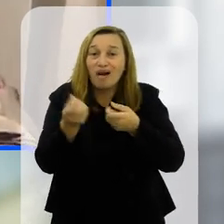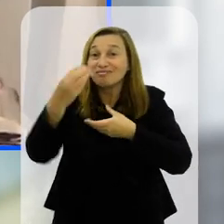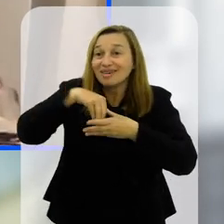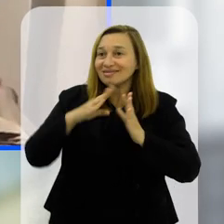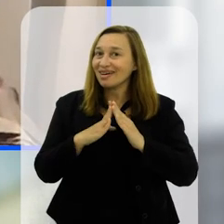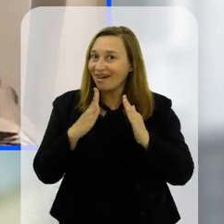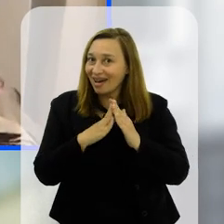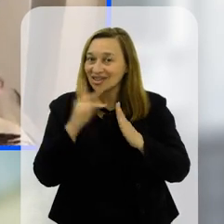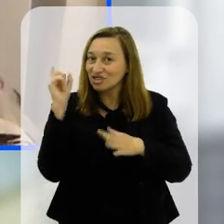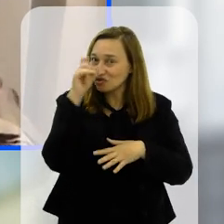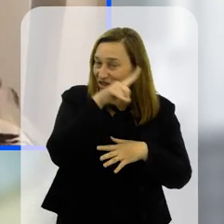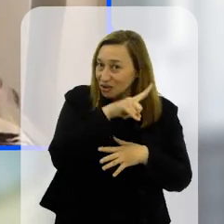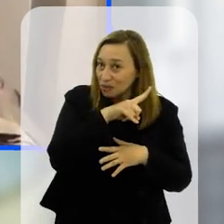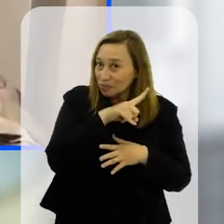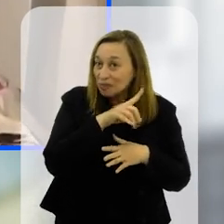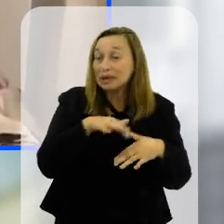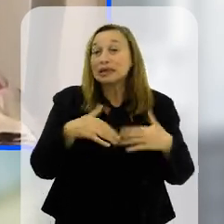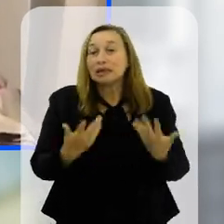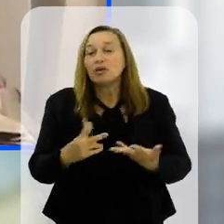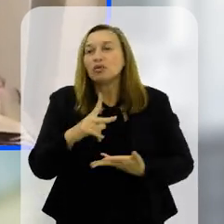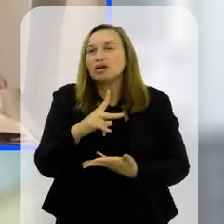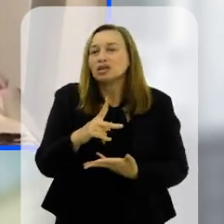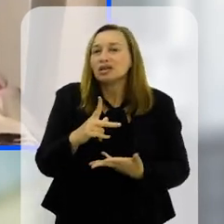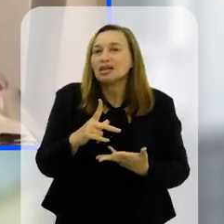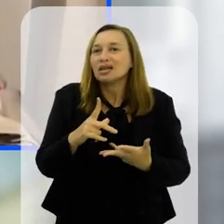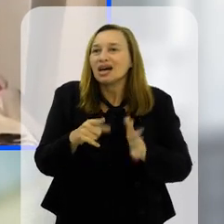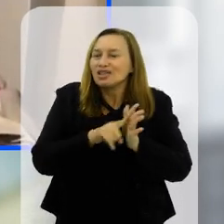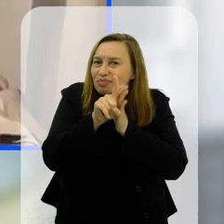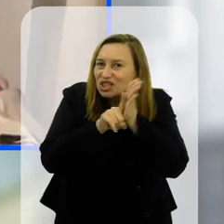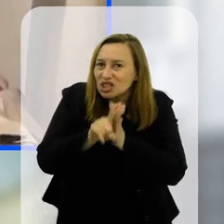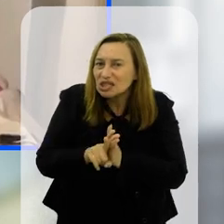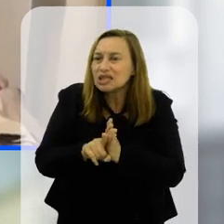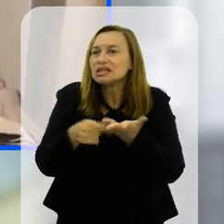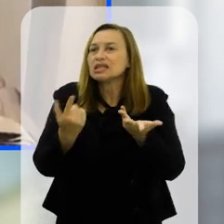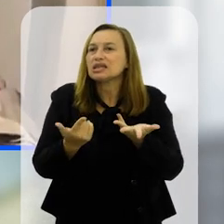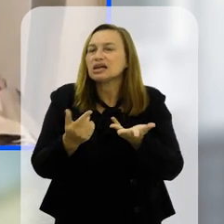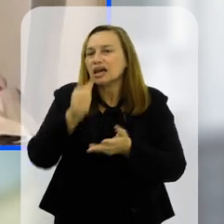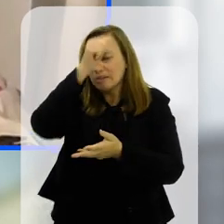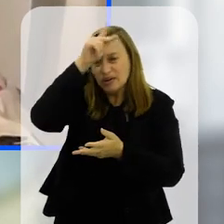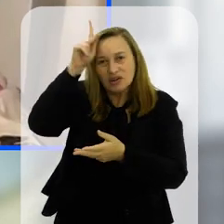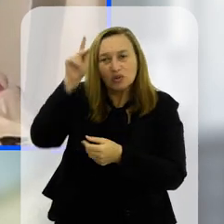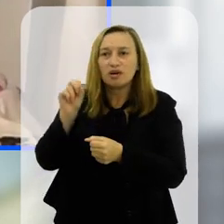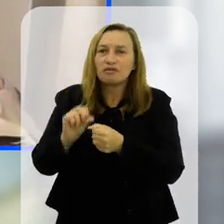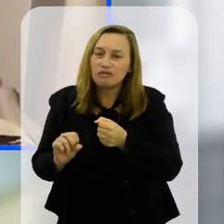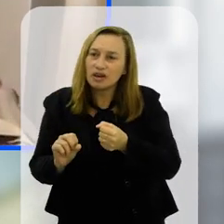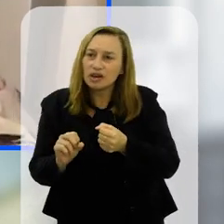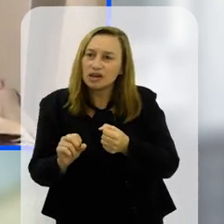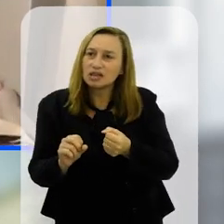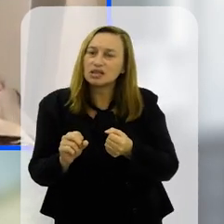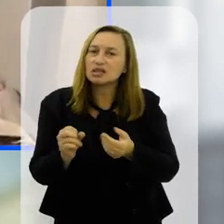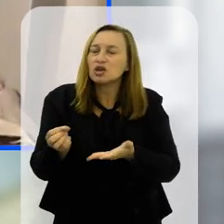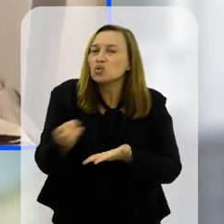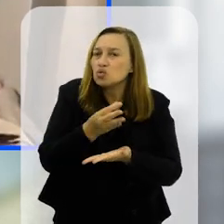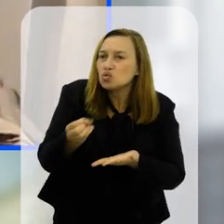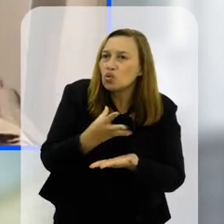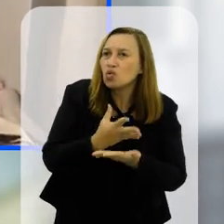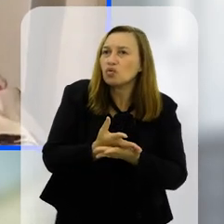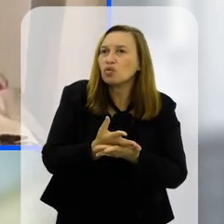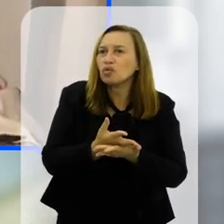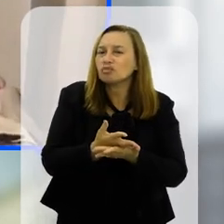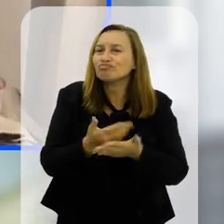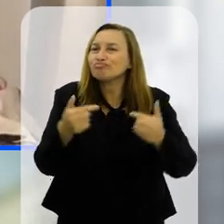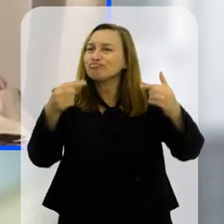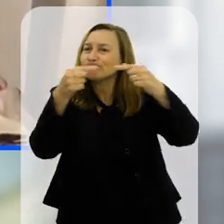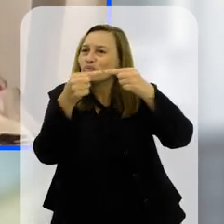dentro das suas casas suas residências, né? E as pesquisas que a prefeitura realizou recentemente